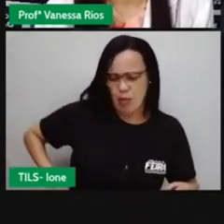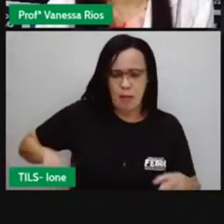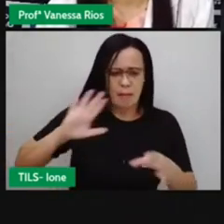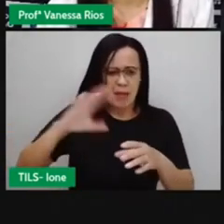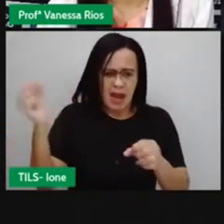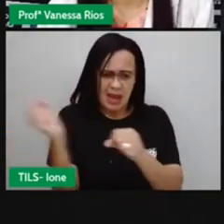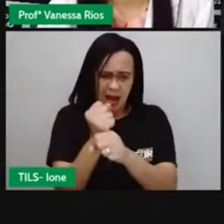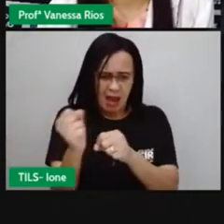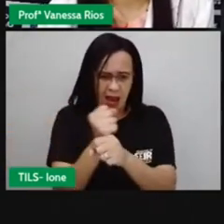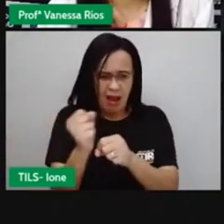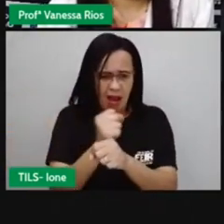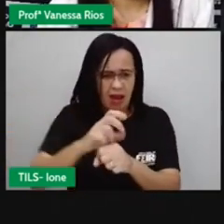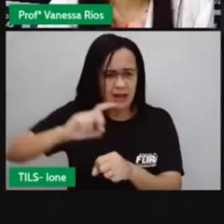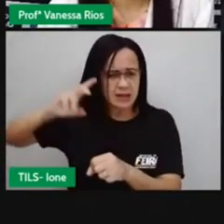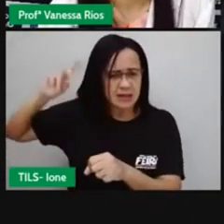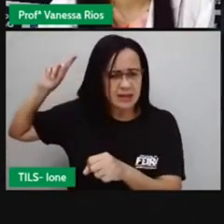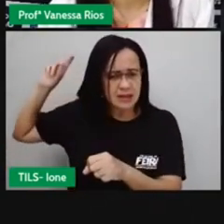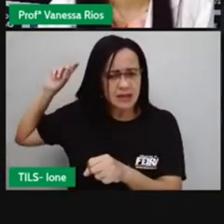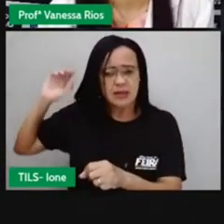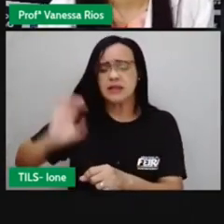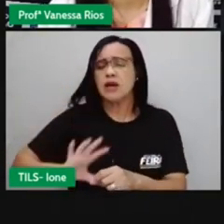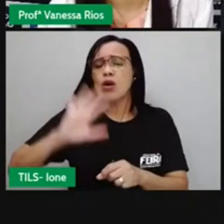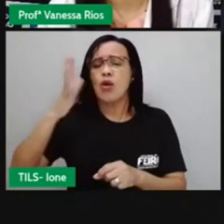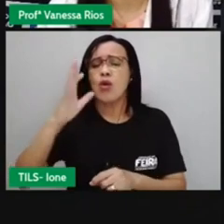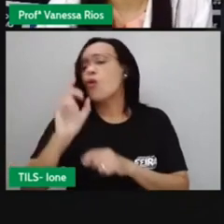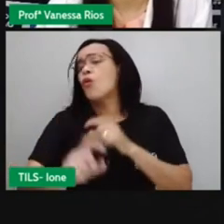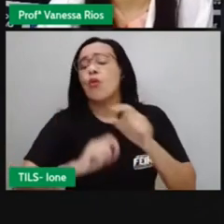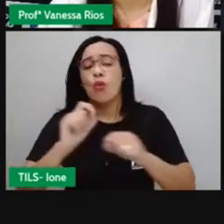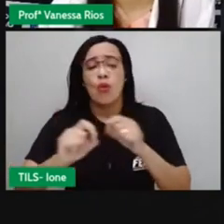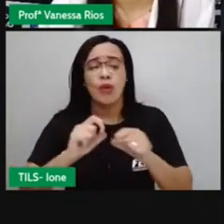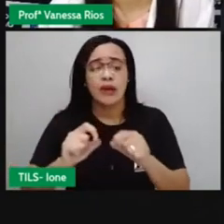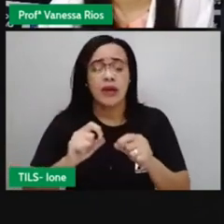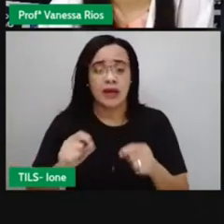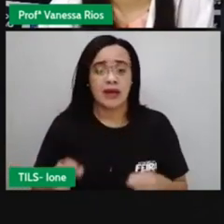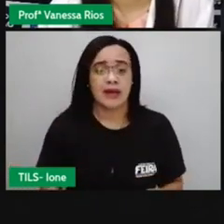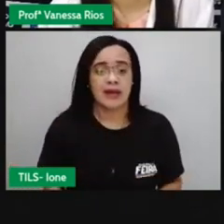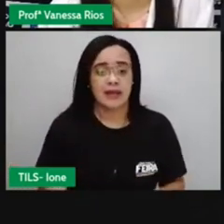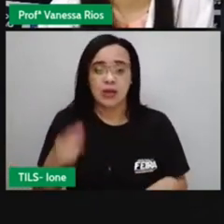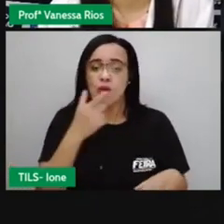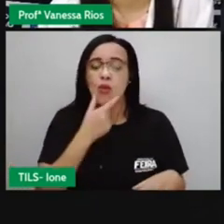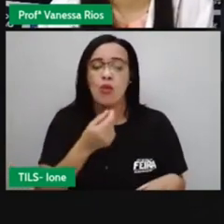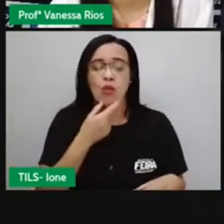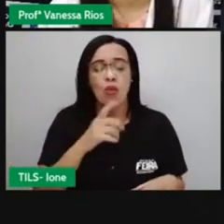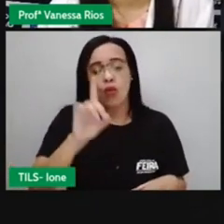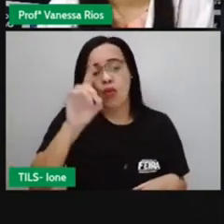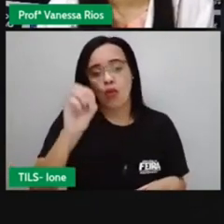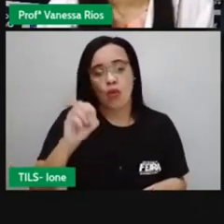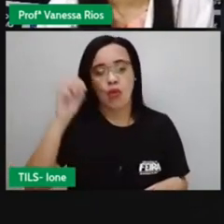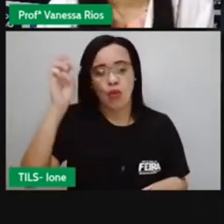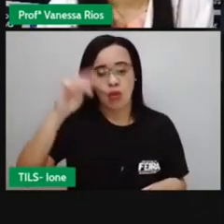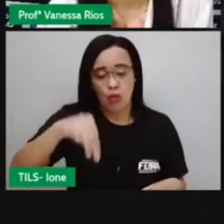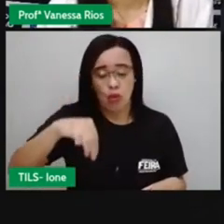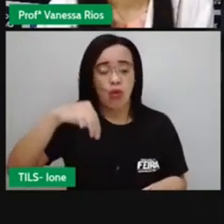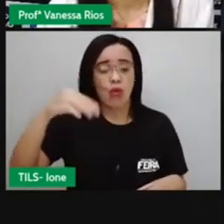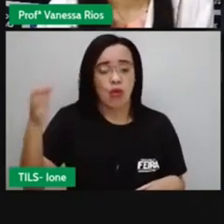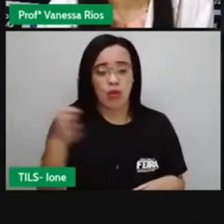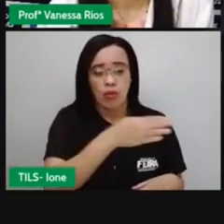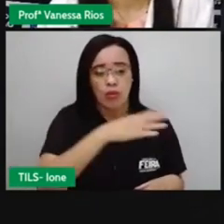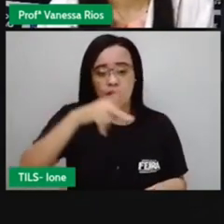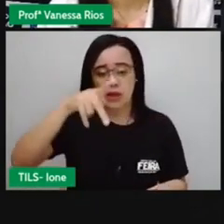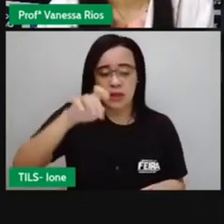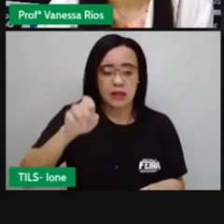que Dom Pedro II assumiu, então, aí a liderança e o governo do nosso país? O regime